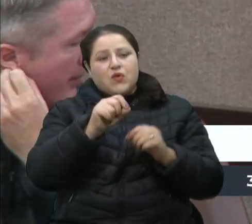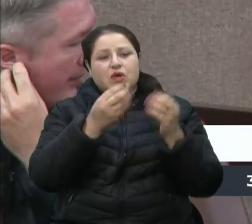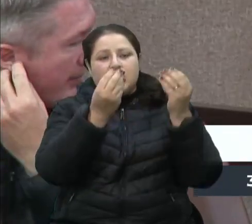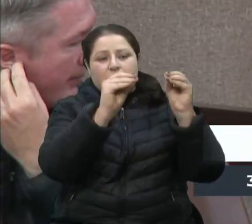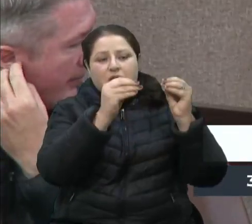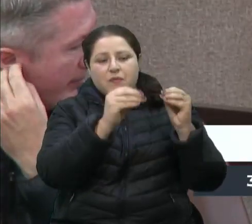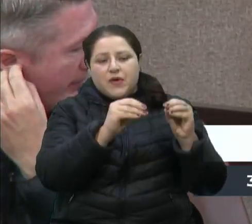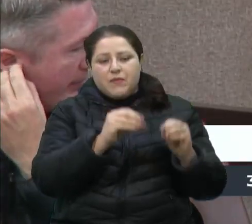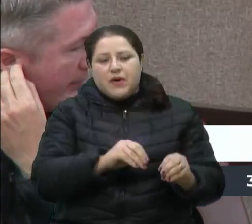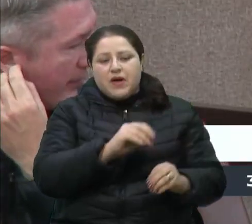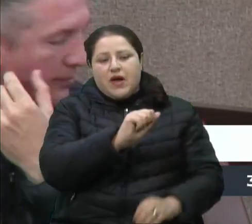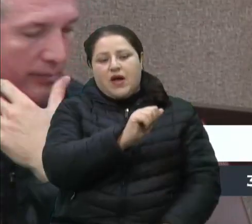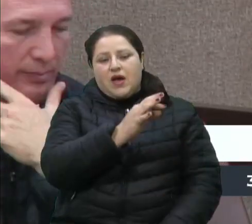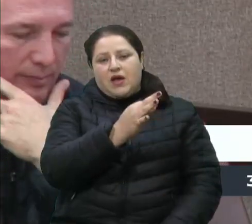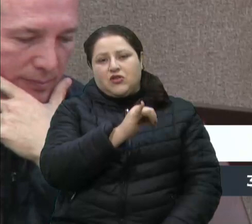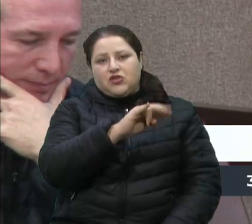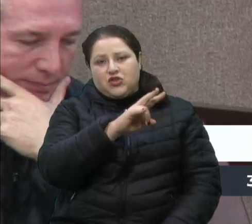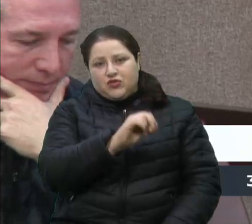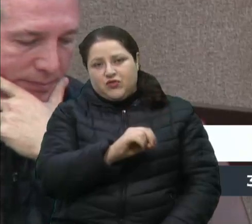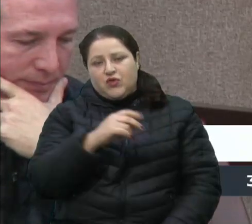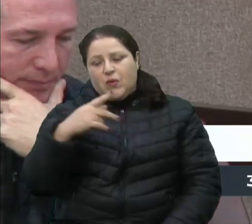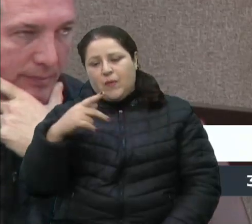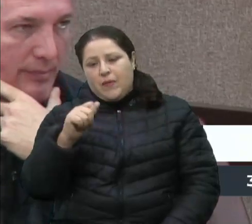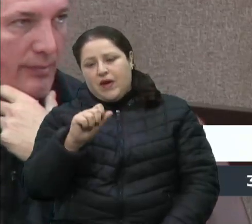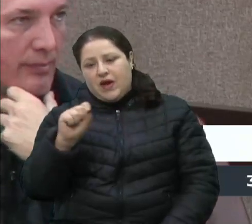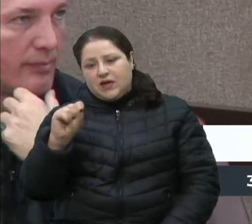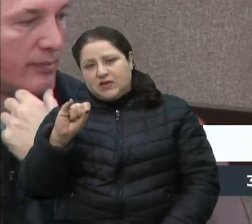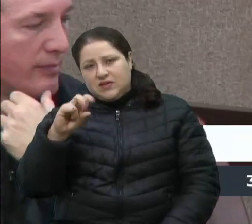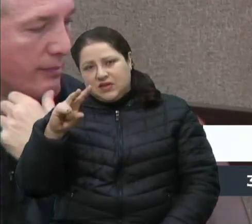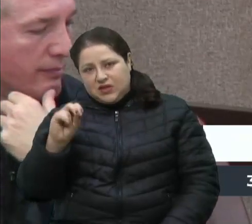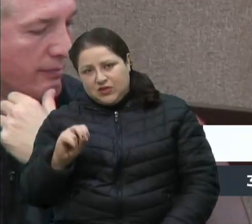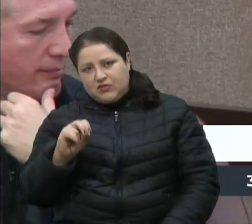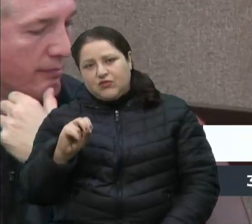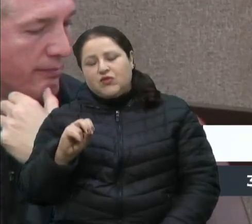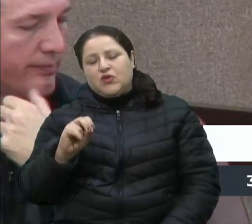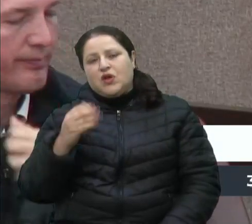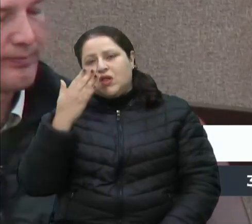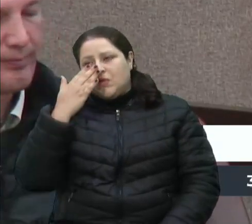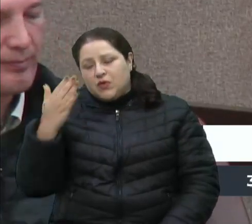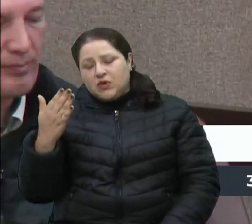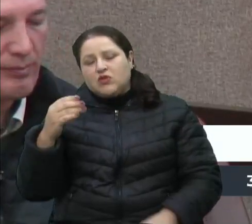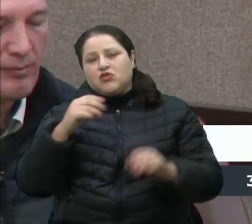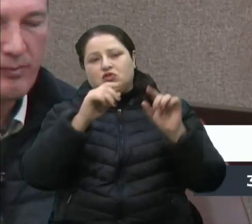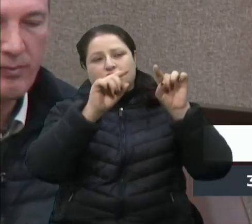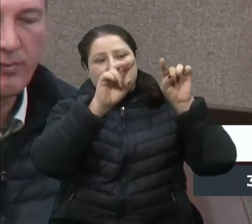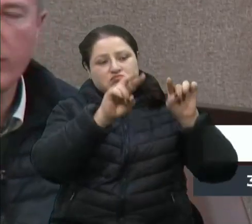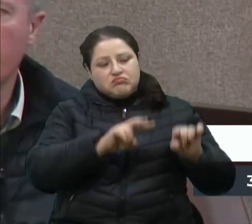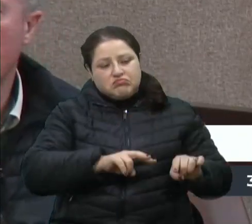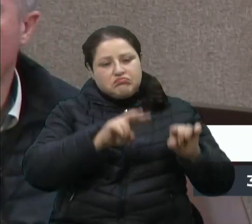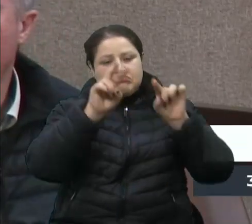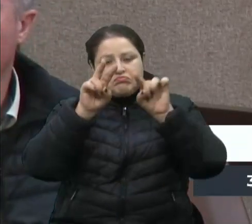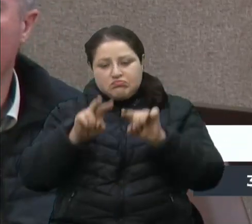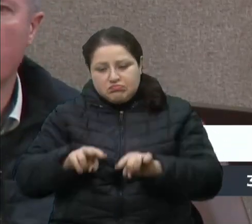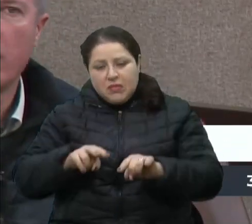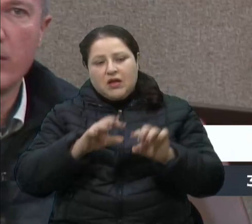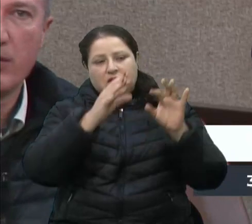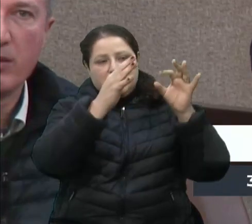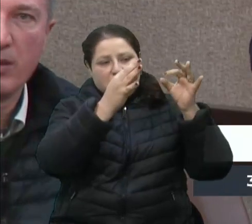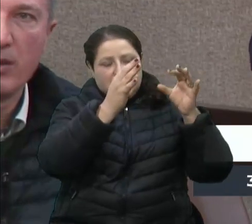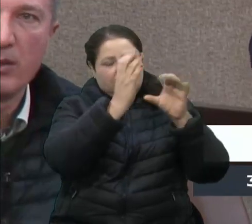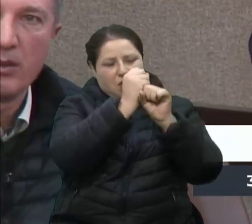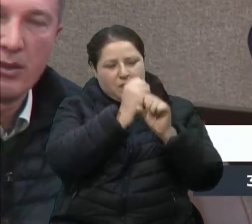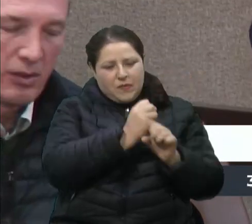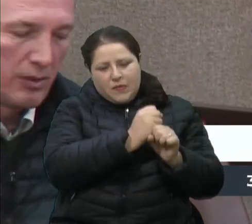ativo, passivo, demonstrativo, aqui está certo, e eles assinam a veracidade dos lançamentos, ponto.